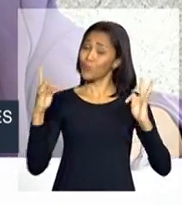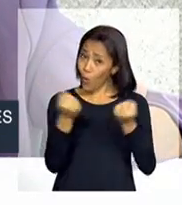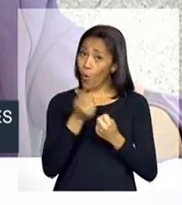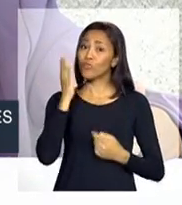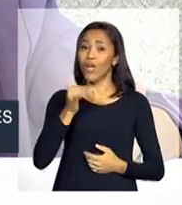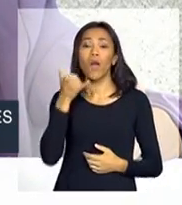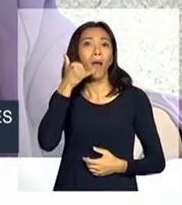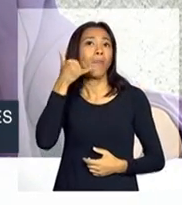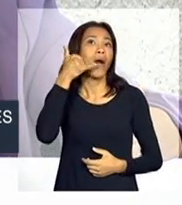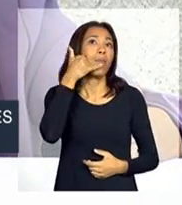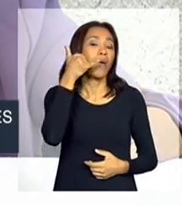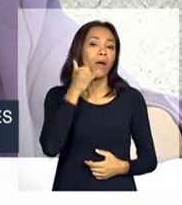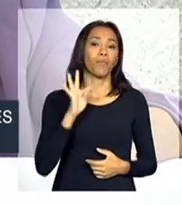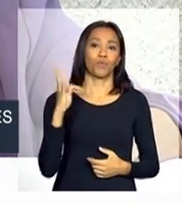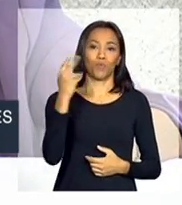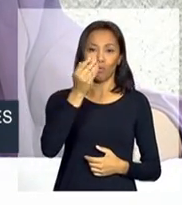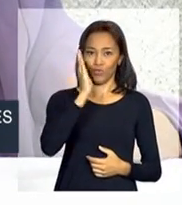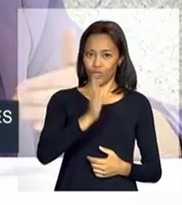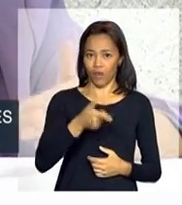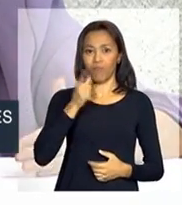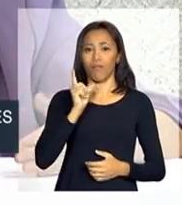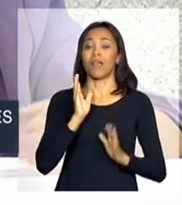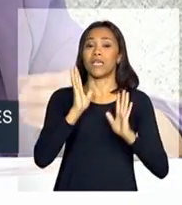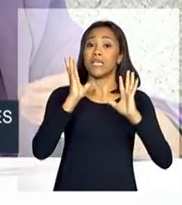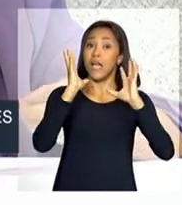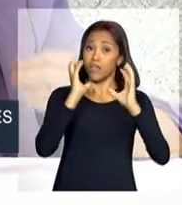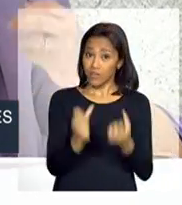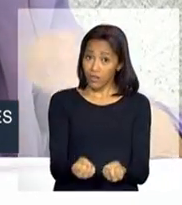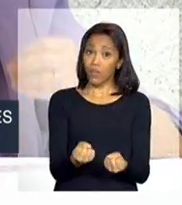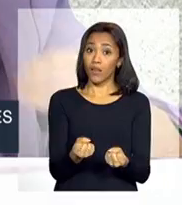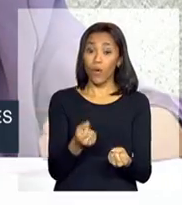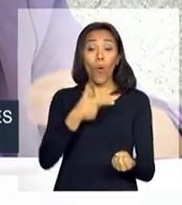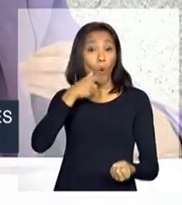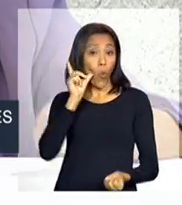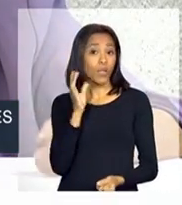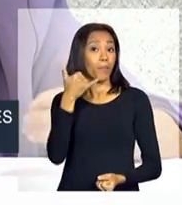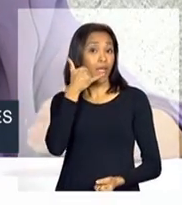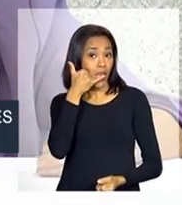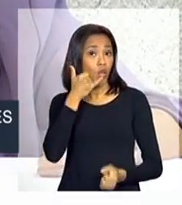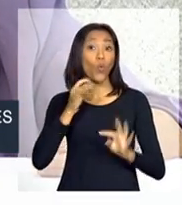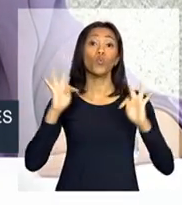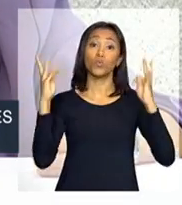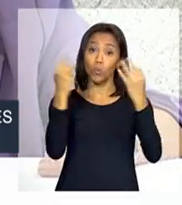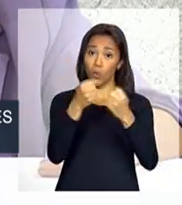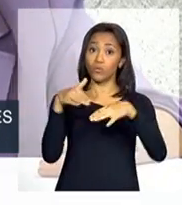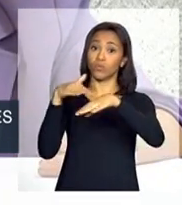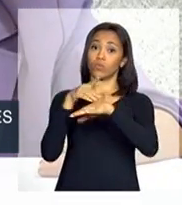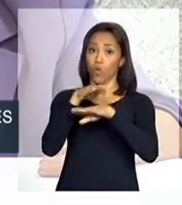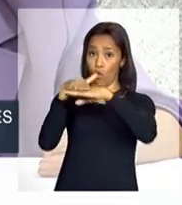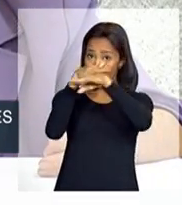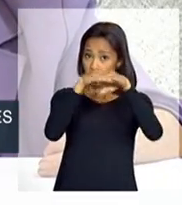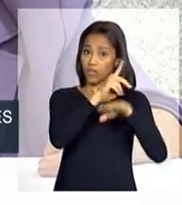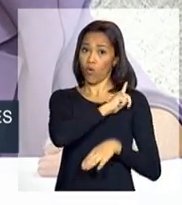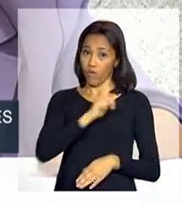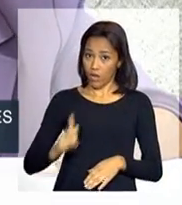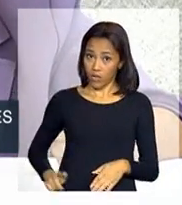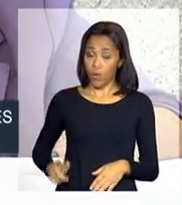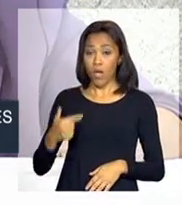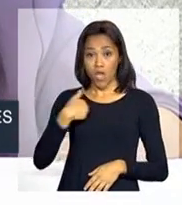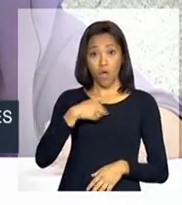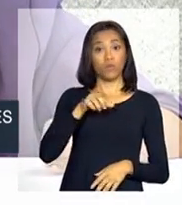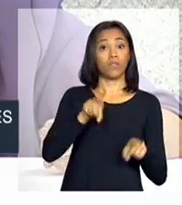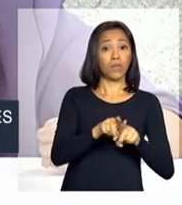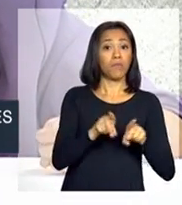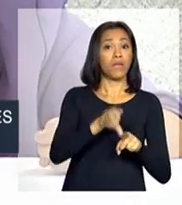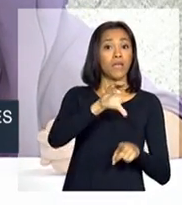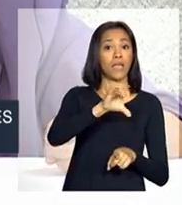por telefone. E é verdade, eu ontem peguei o telefone e conversei com todos. Eu e a Cida Gonçalves, que é a